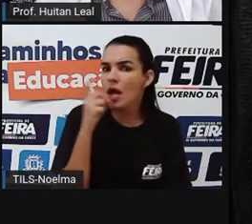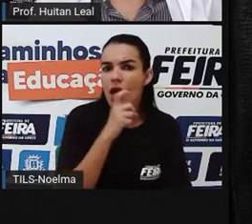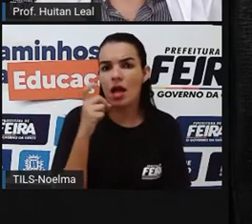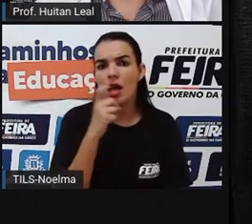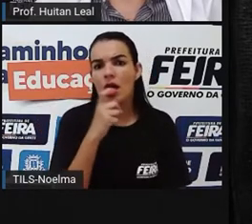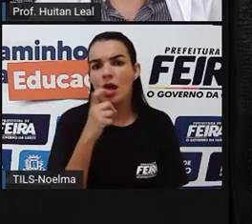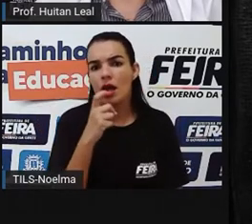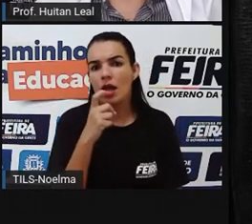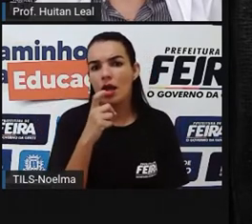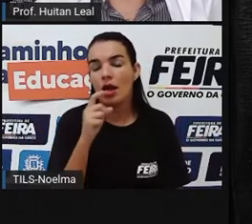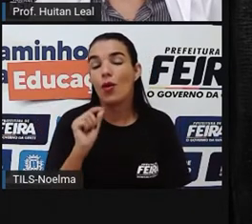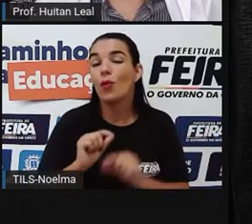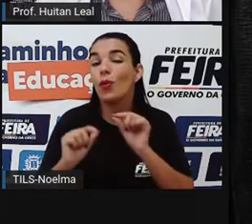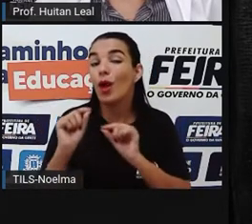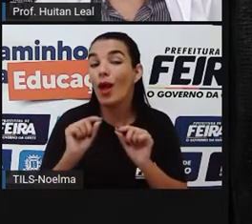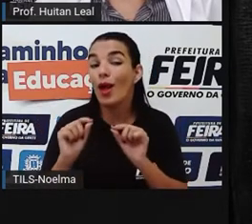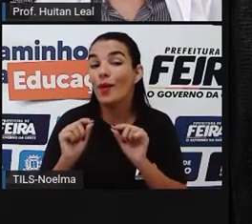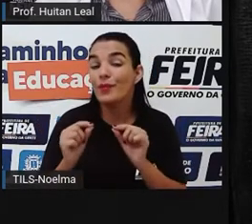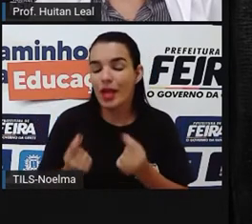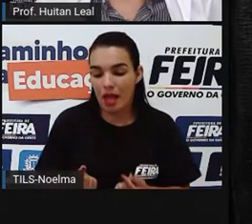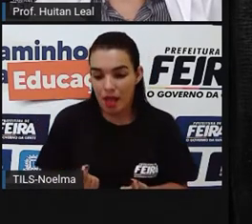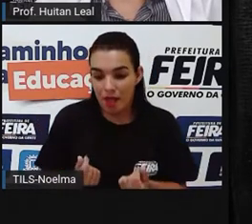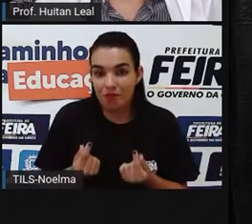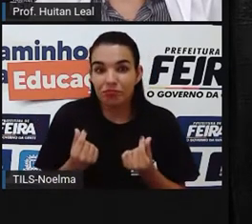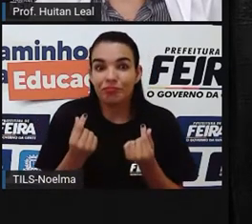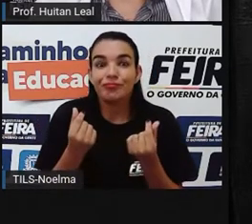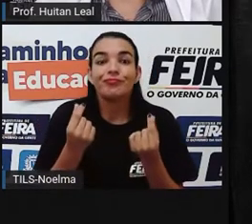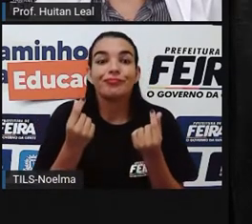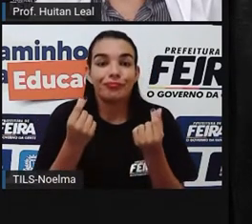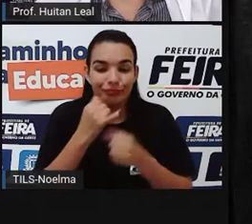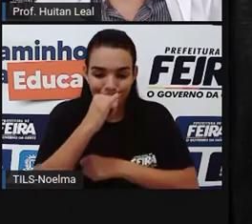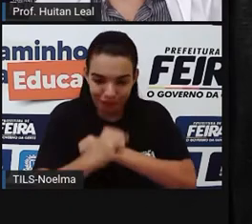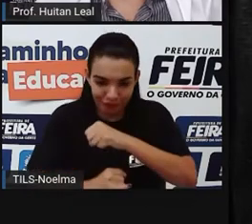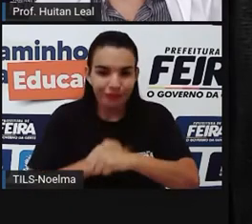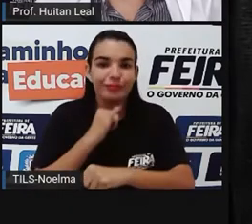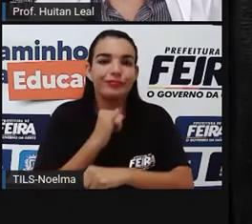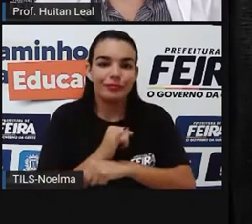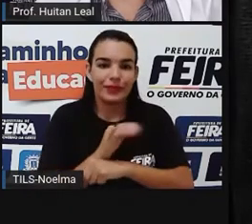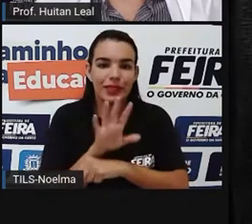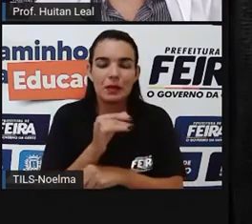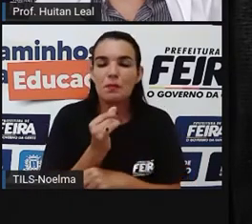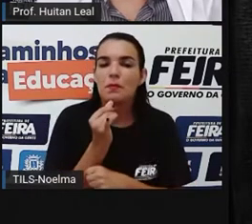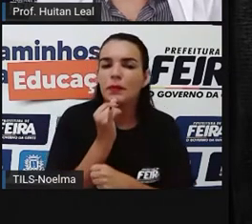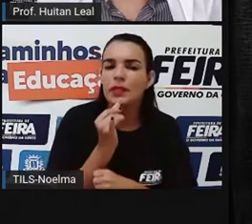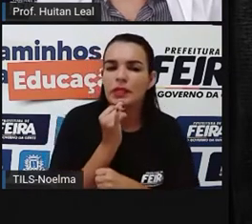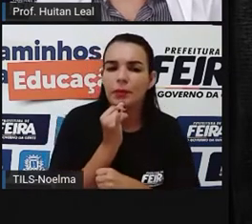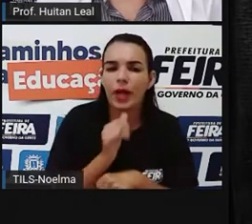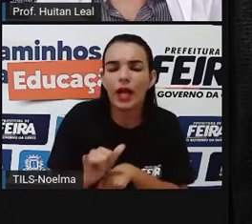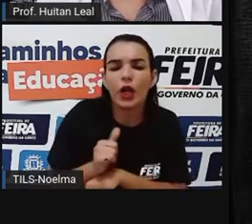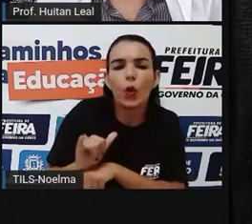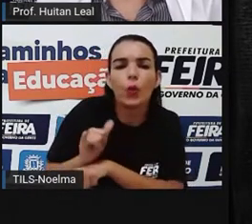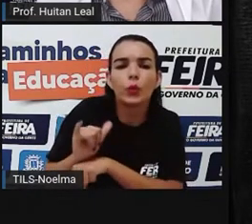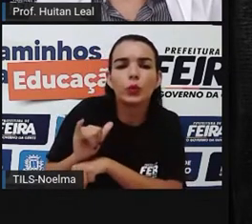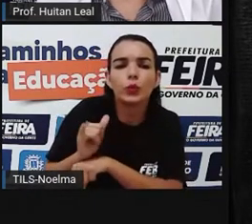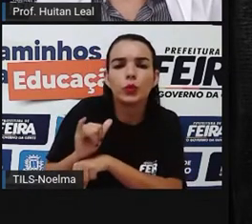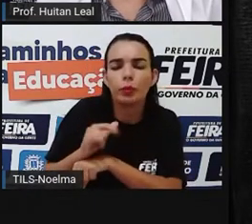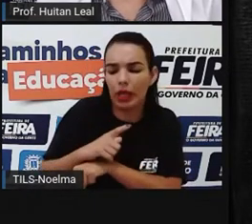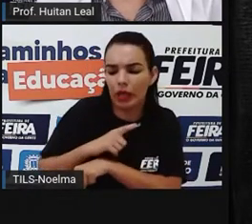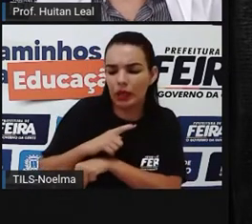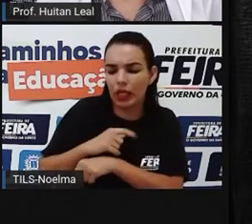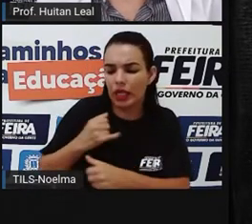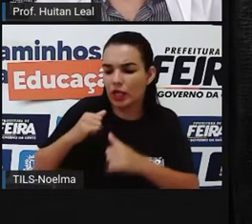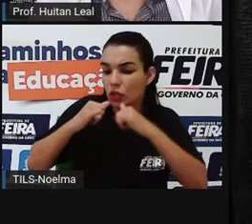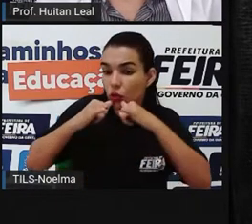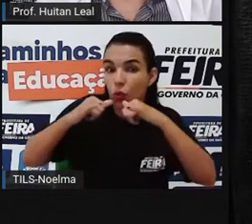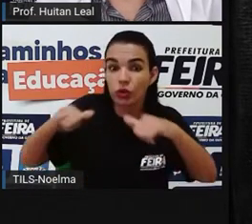você abre um site, por exemplo, canal do YouTube de notícias, muitas vezes você vê assim,